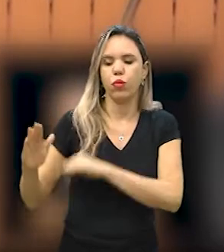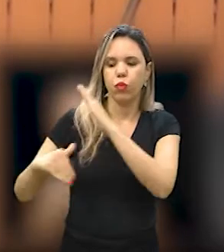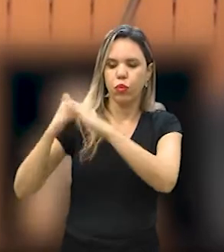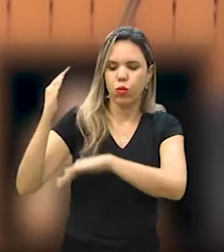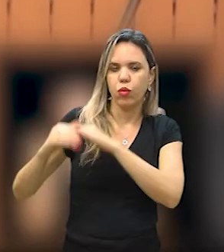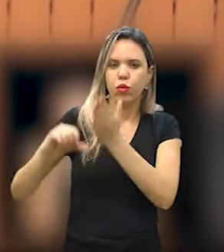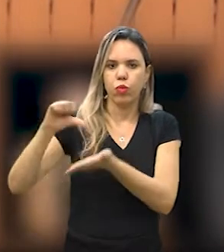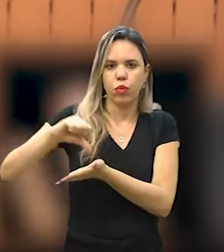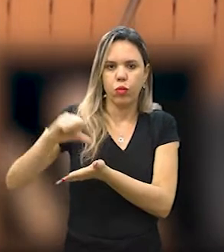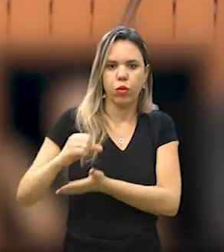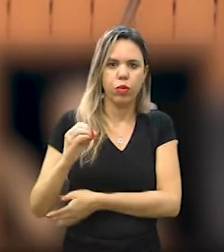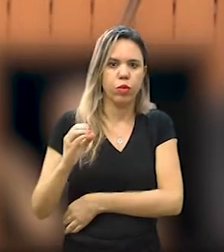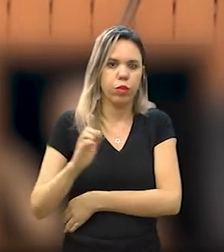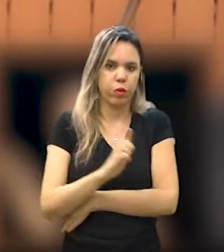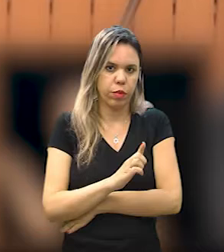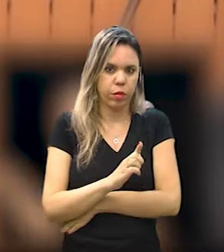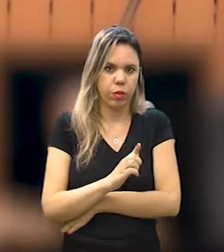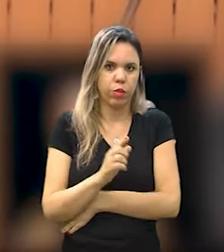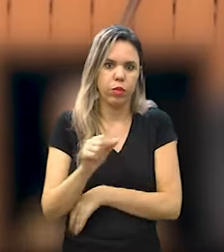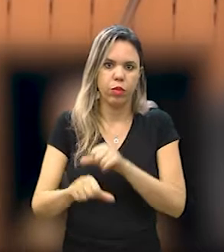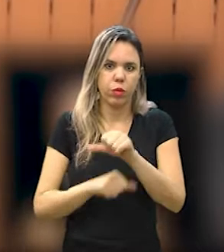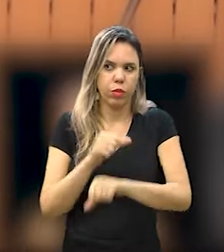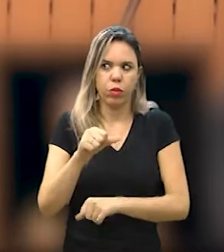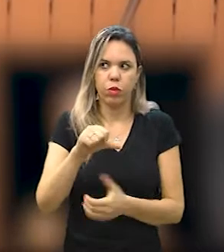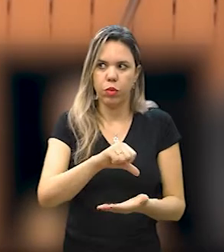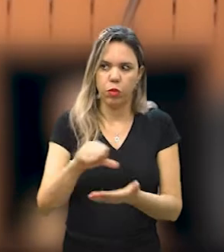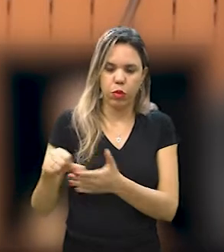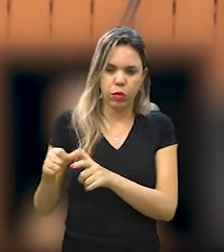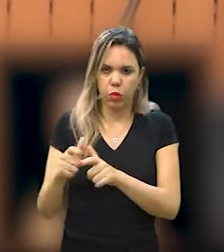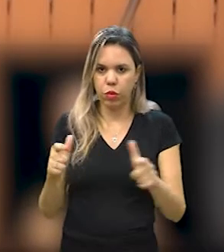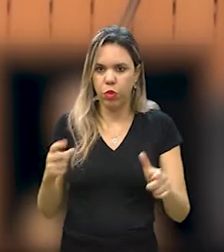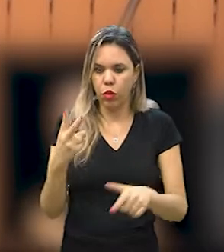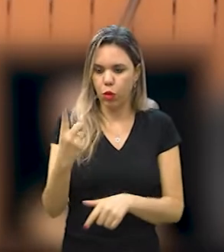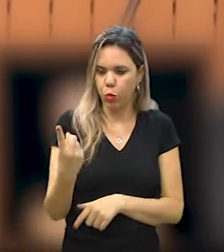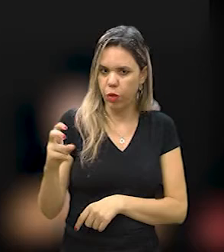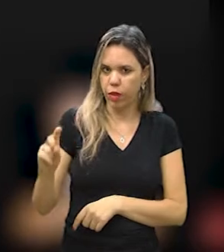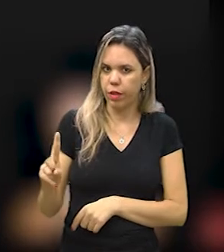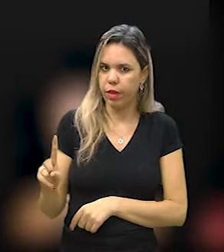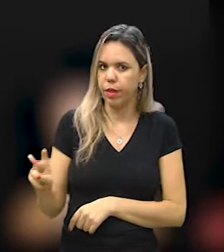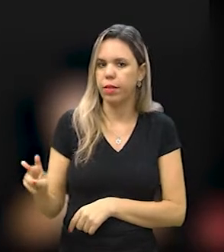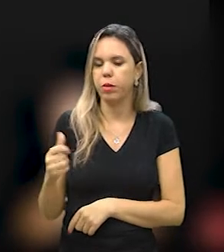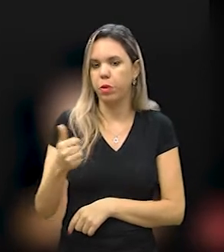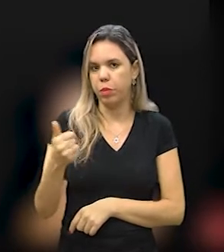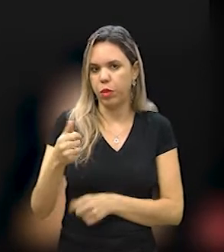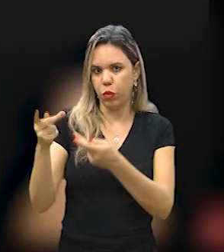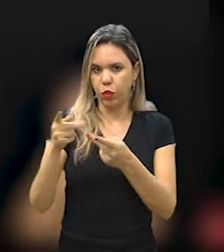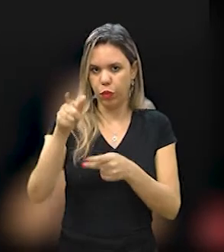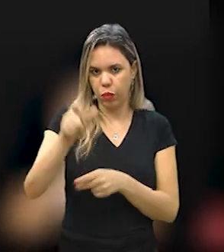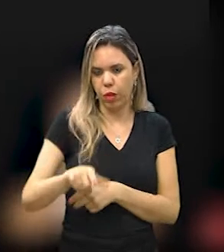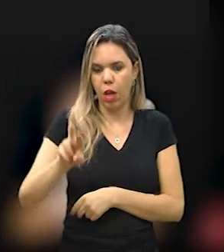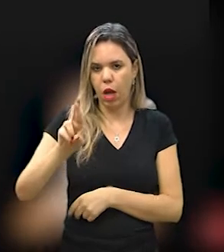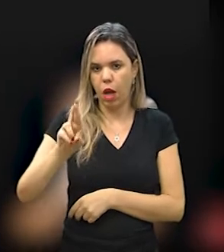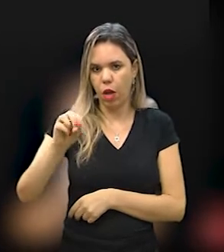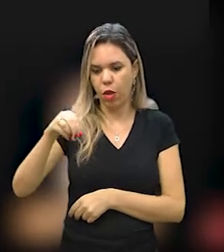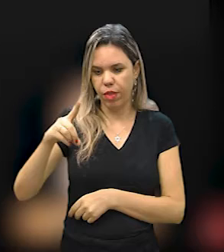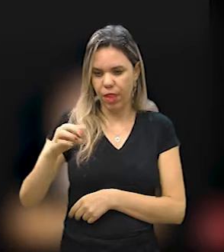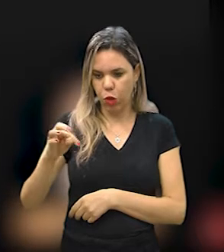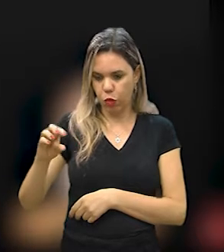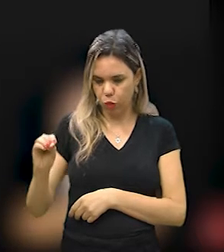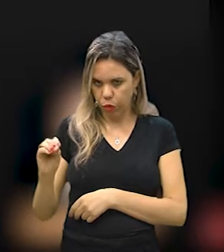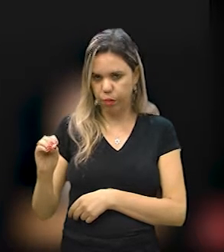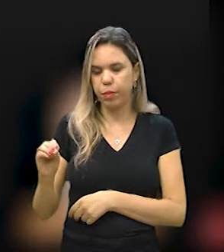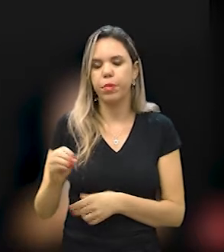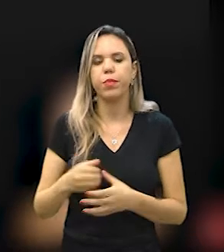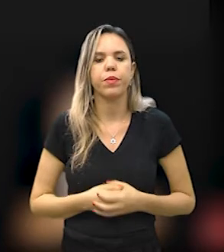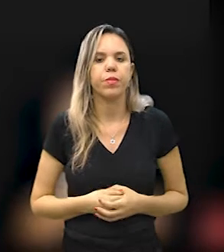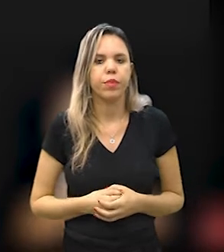desenvolvimento local do Campo Grande, convertida em distrito em 2015. O primeiro convidado para o debate foi